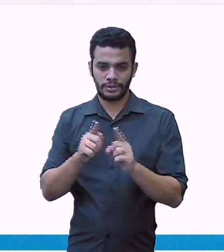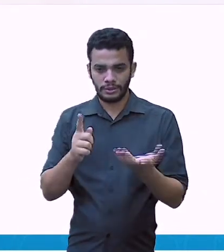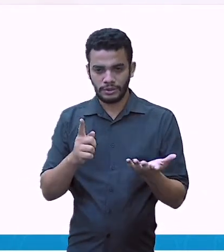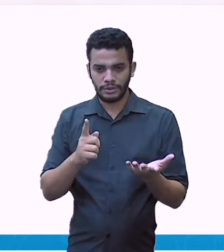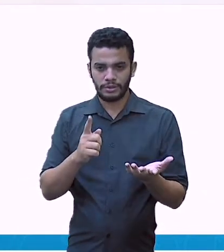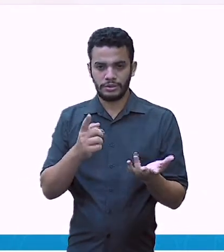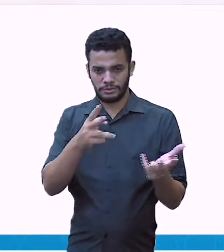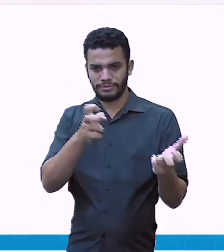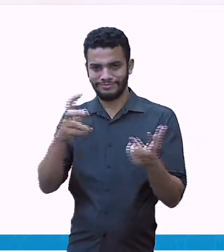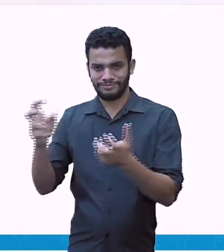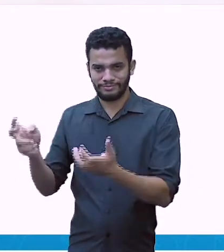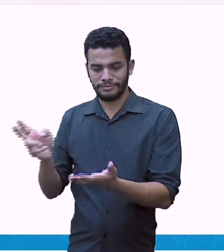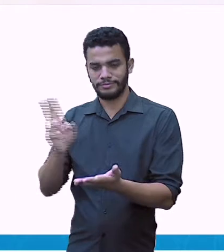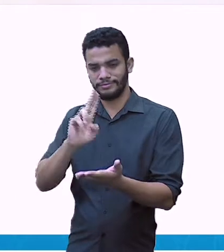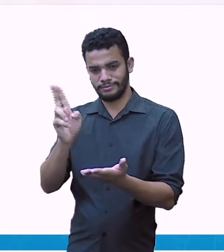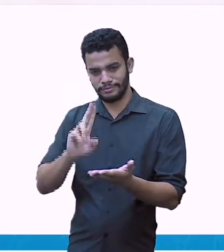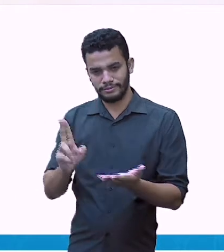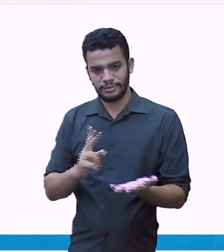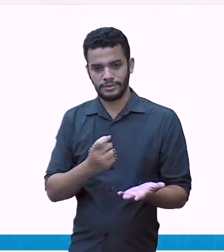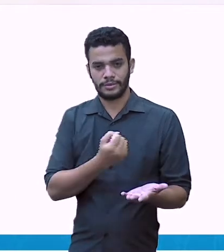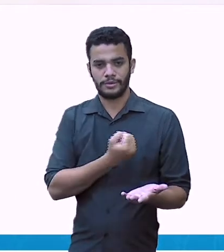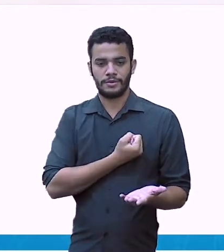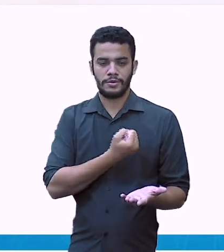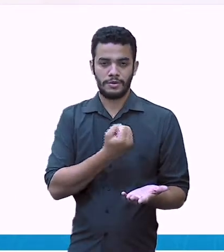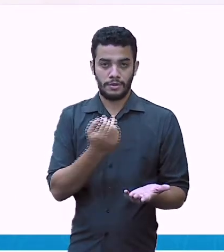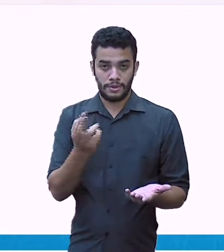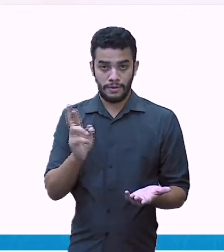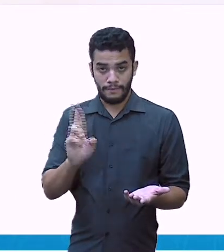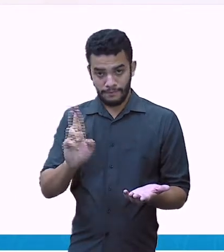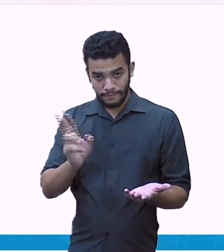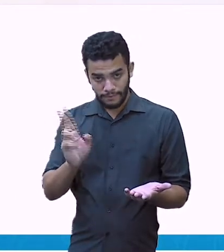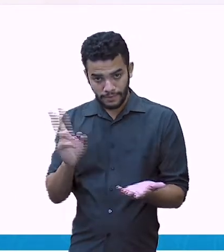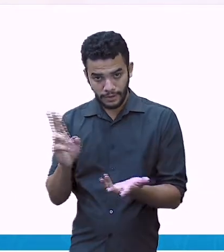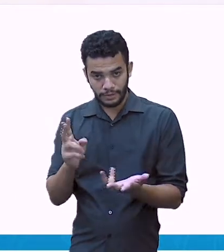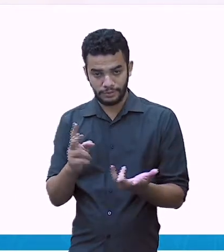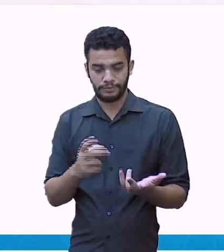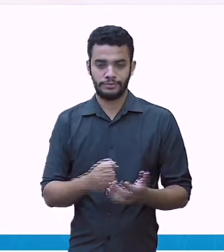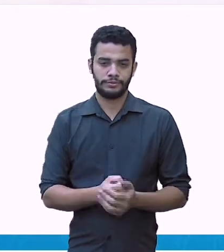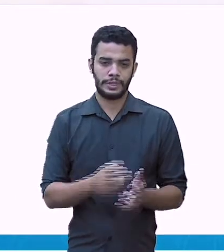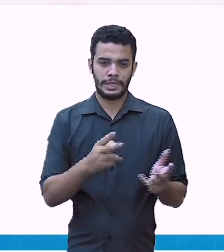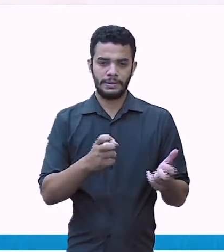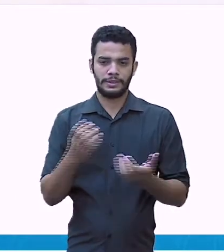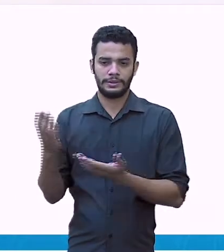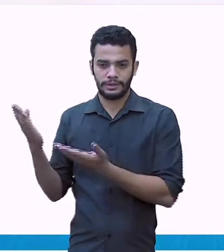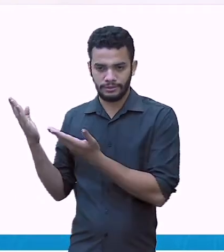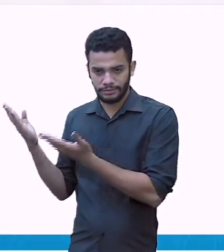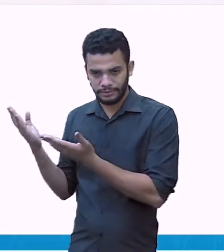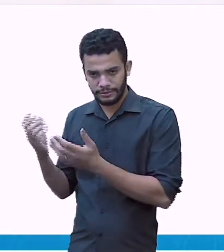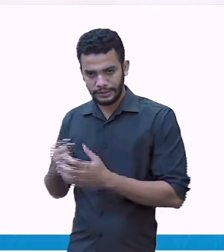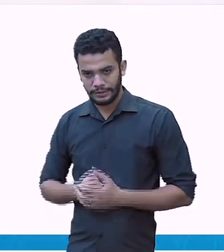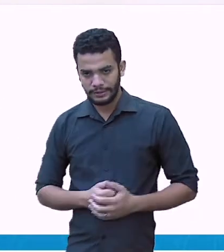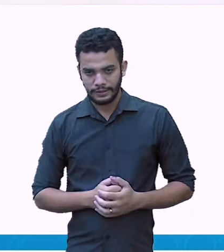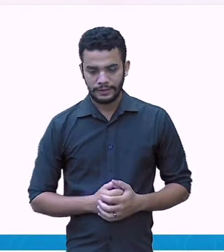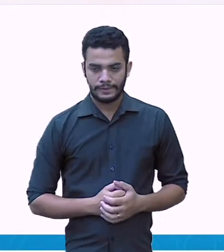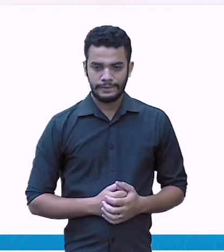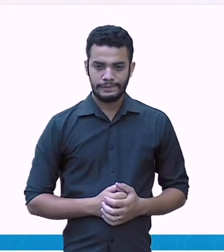aqui eu tenho os valores, olha. Olha os valores de cada um aqui, olha.